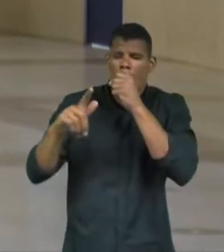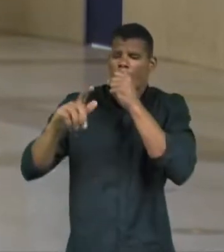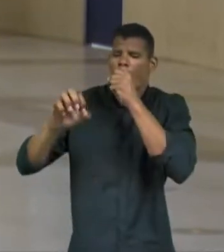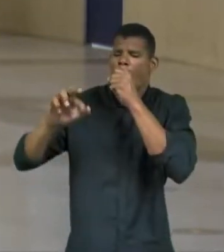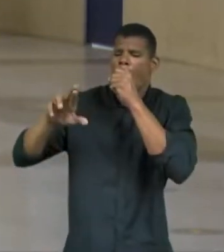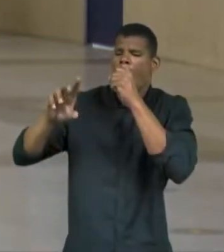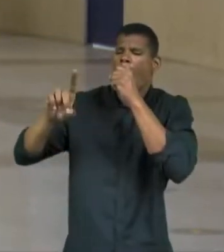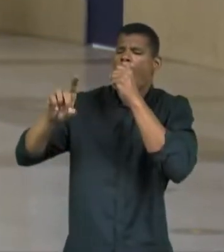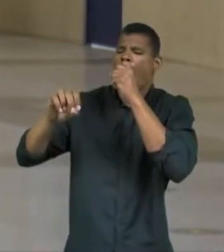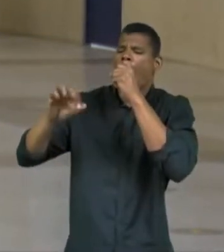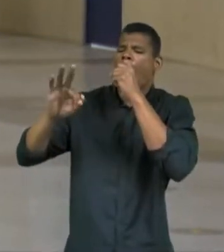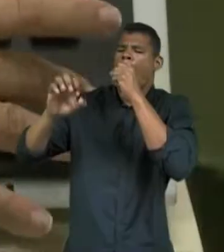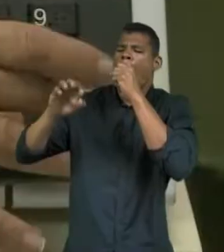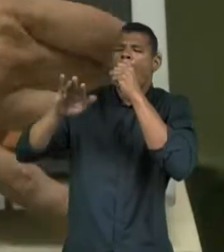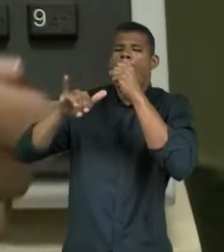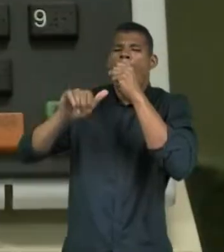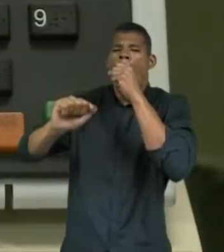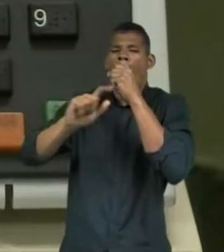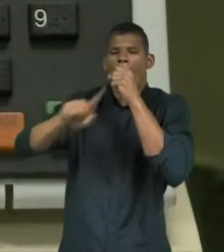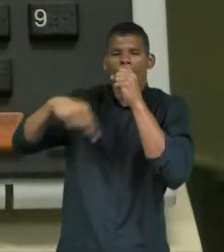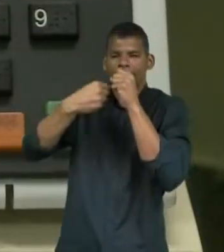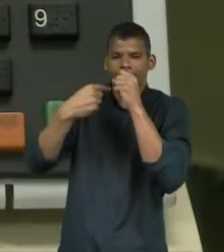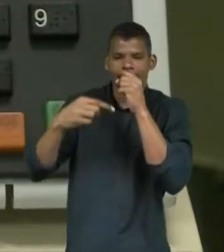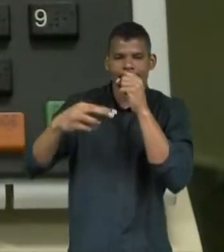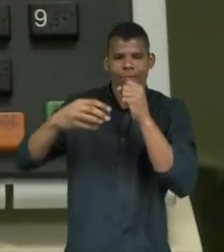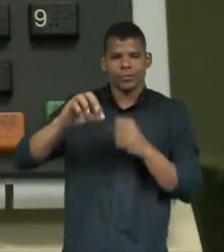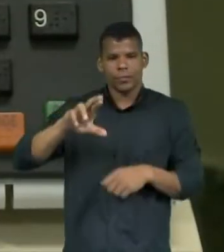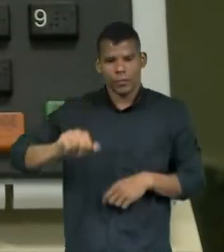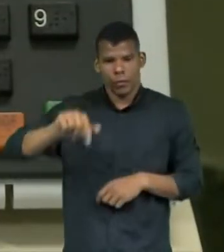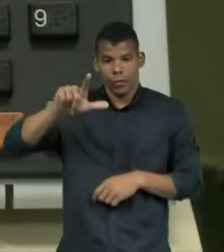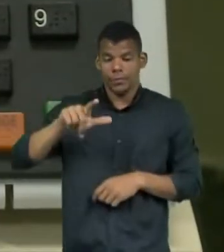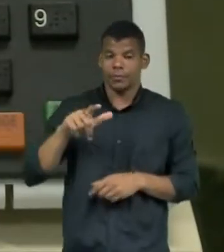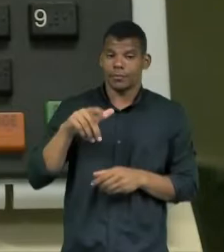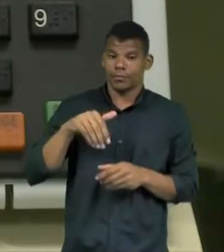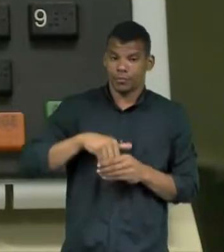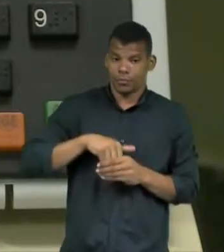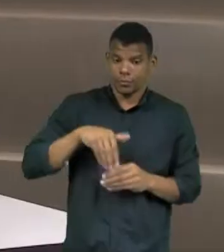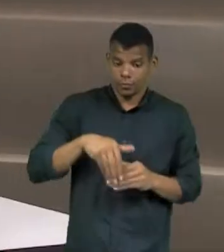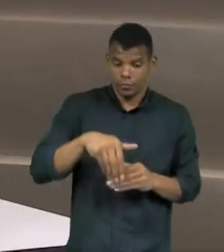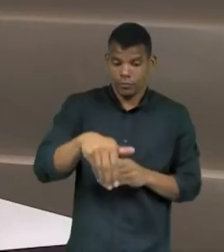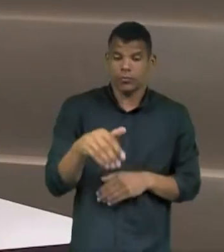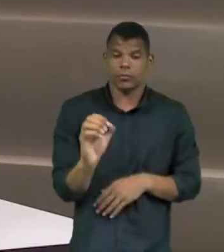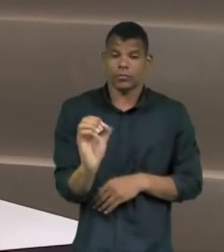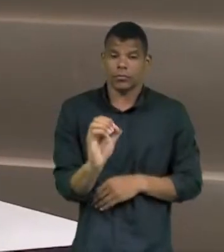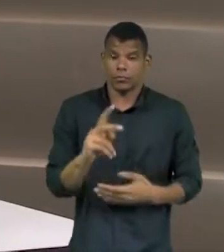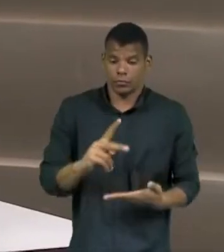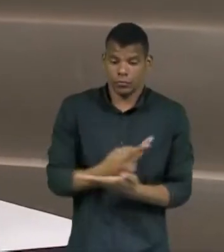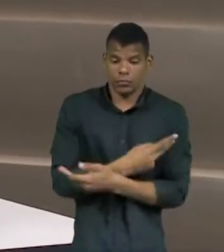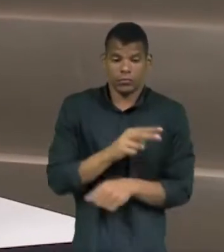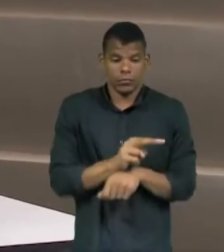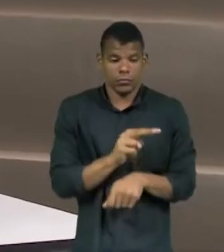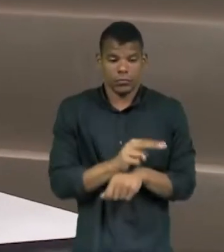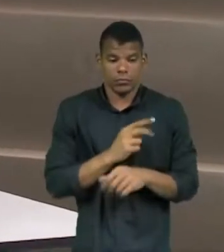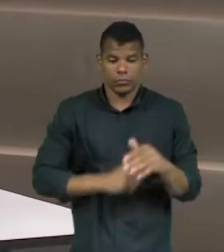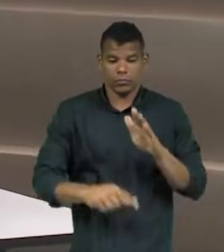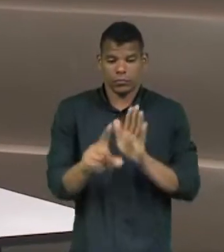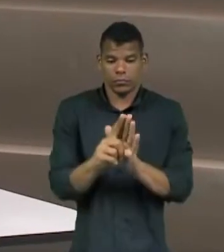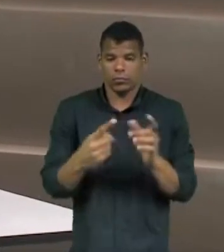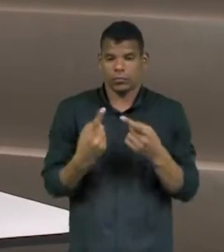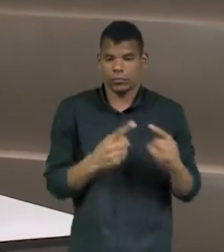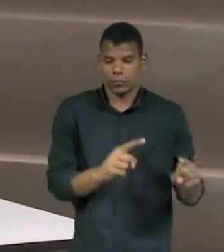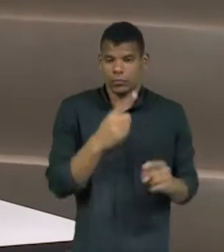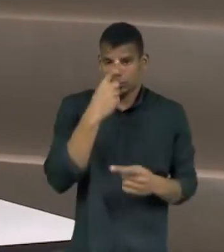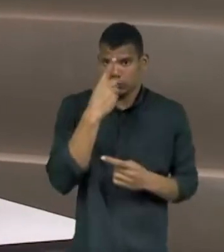além de ofensas morais. A eleição de outubro será a primeira que ocorrerá sob a vigência da Lei de Combate à Violência